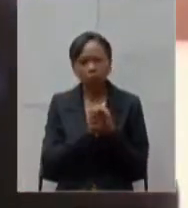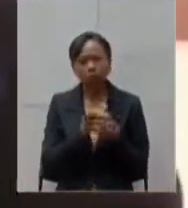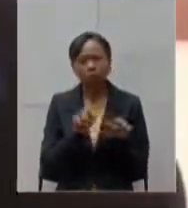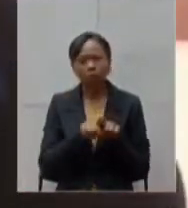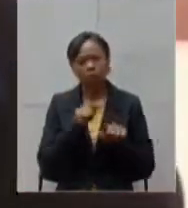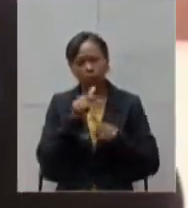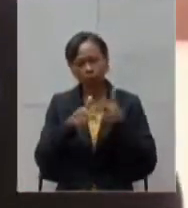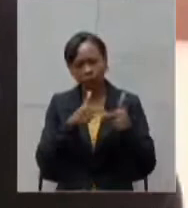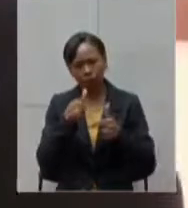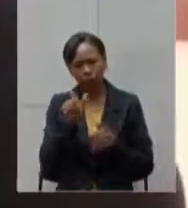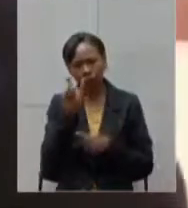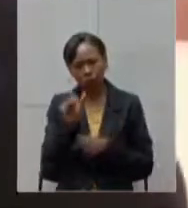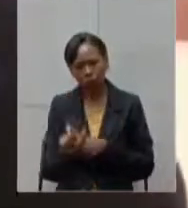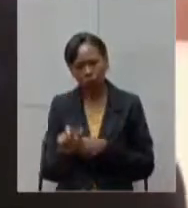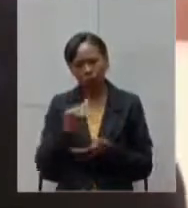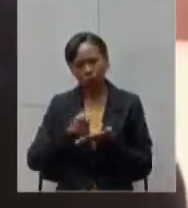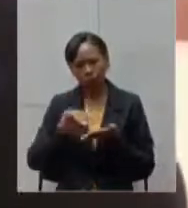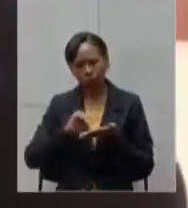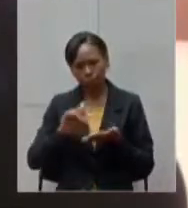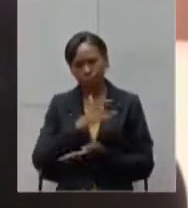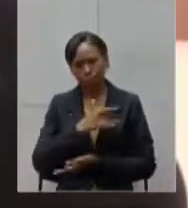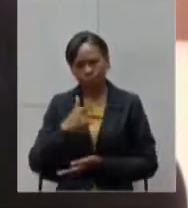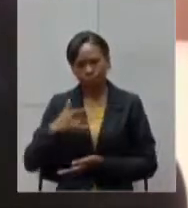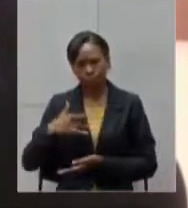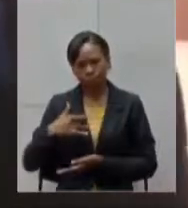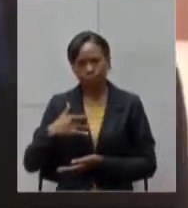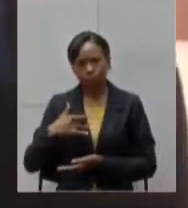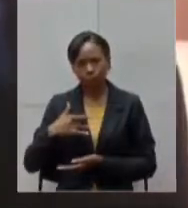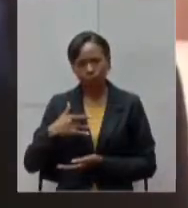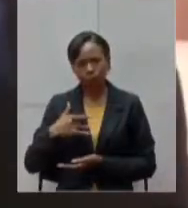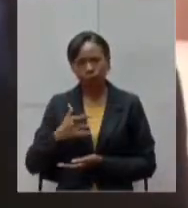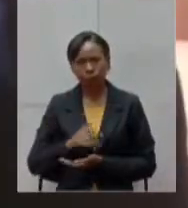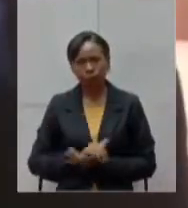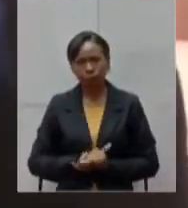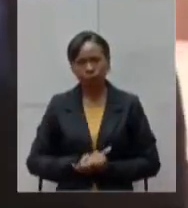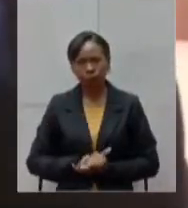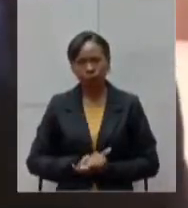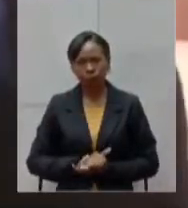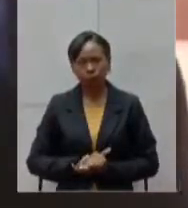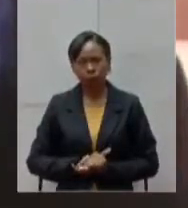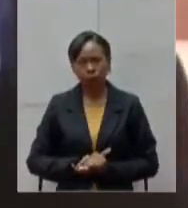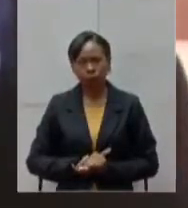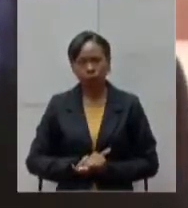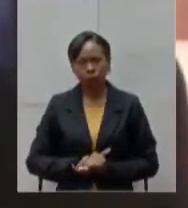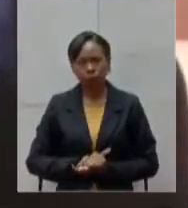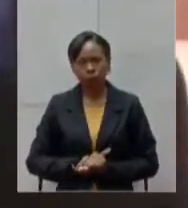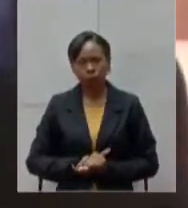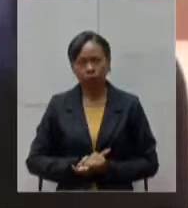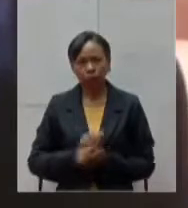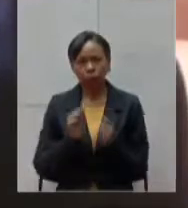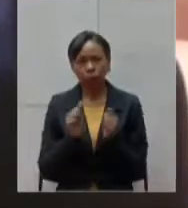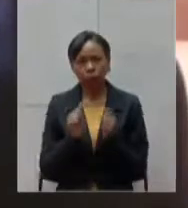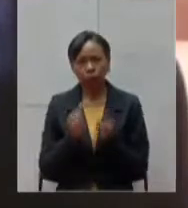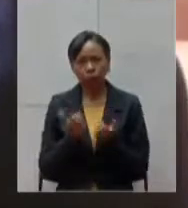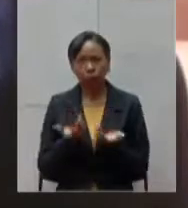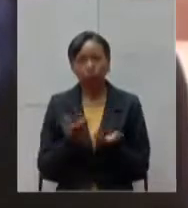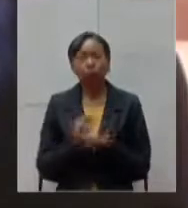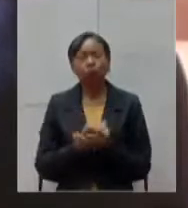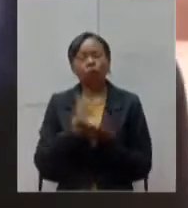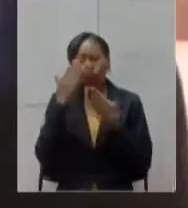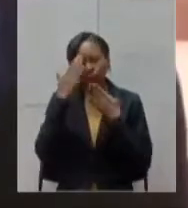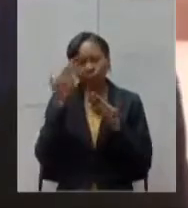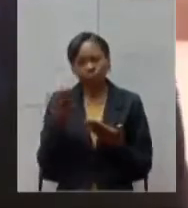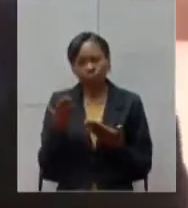secretaria da secretaria de saúde temos visto o empenho do senhor junto à secretaria muito